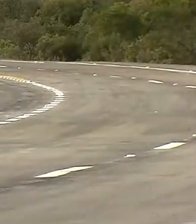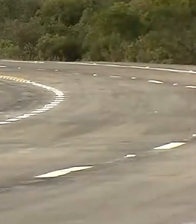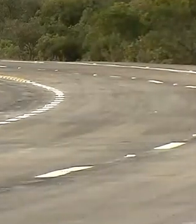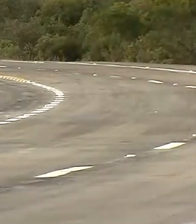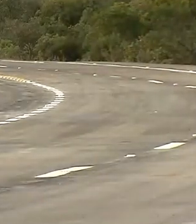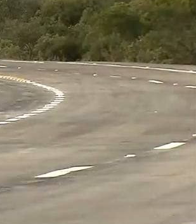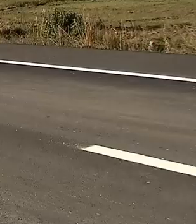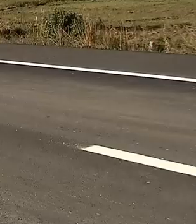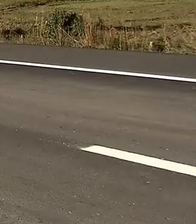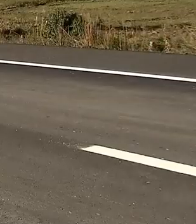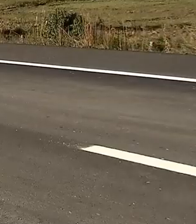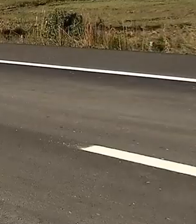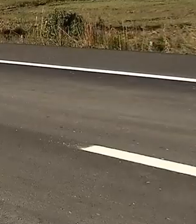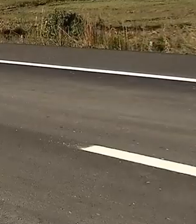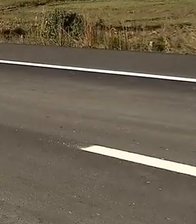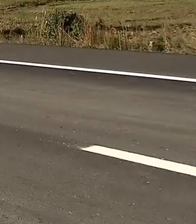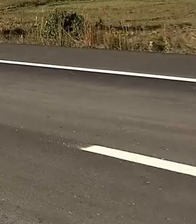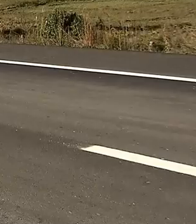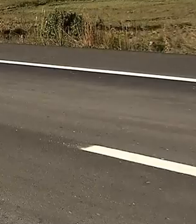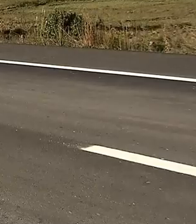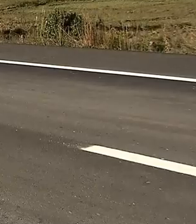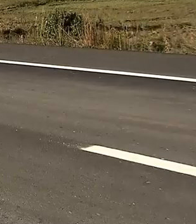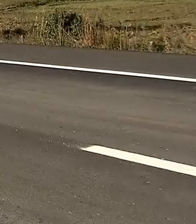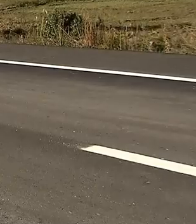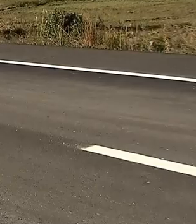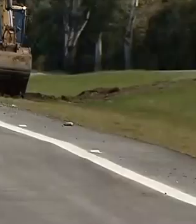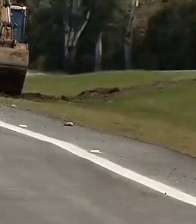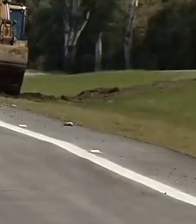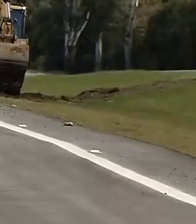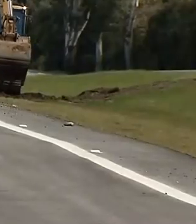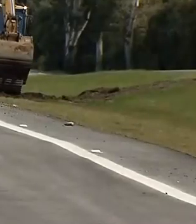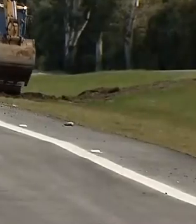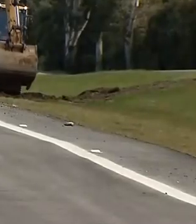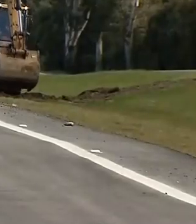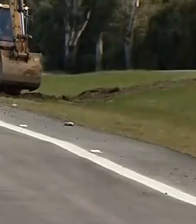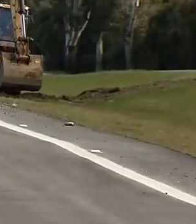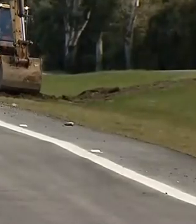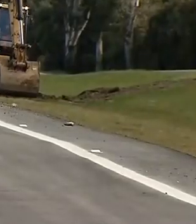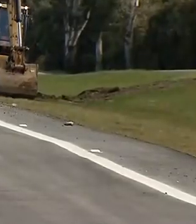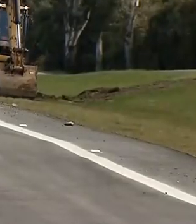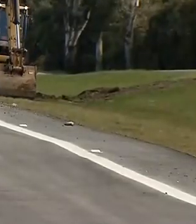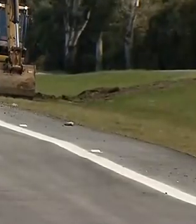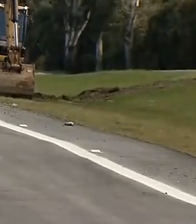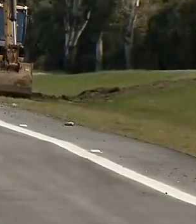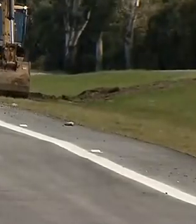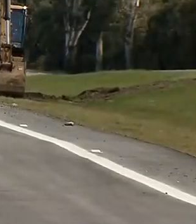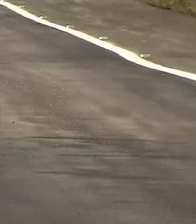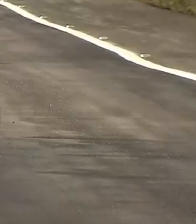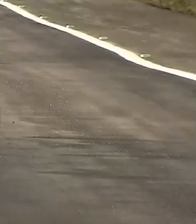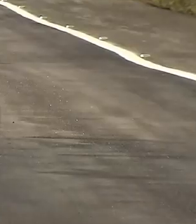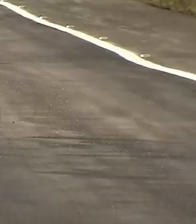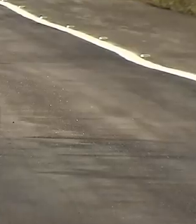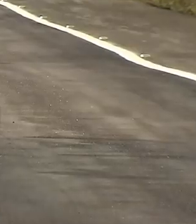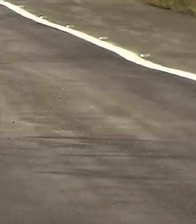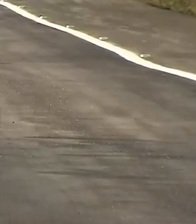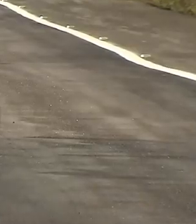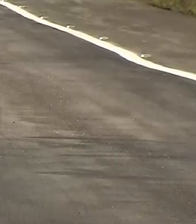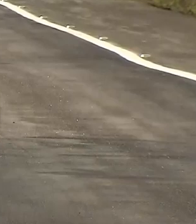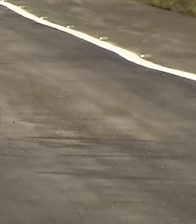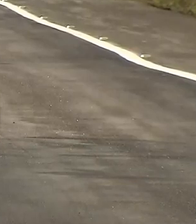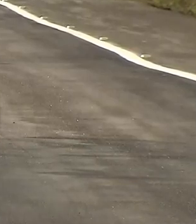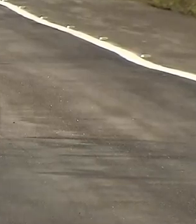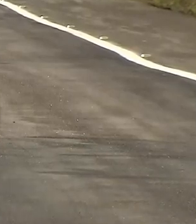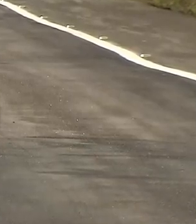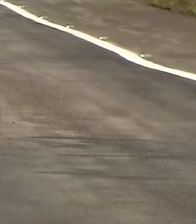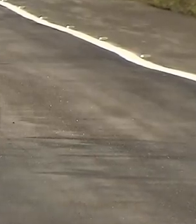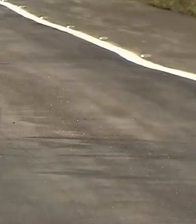Pelotas. As melhorias são estratégicas para o escoamento da produção agropecuária no estado, pois a rodovia dá acesso ao porto